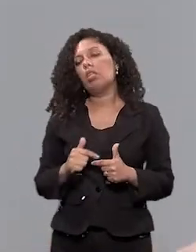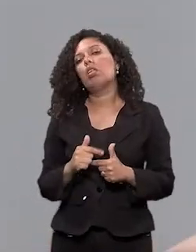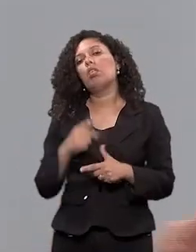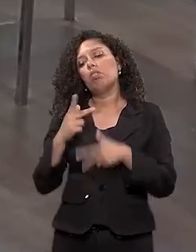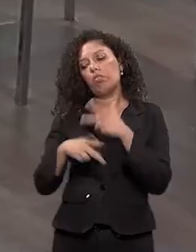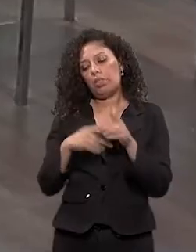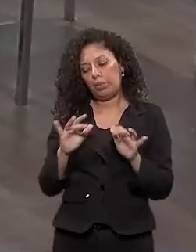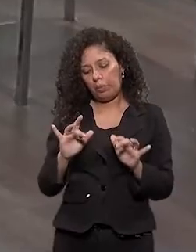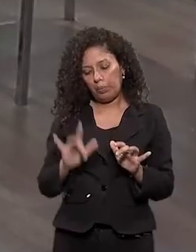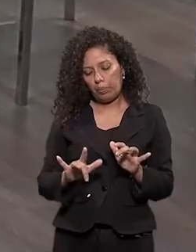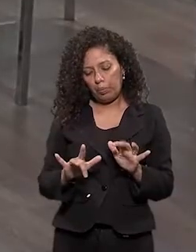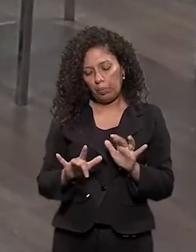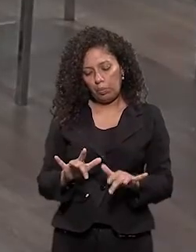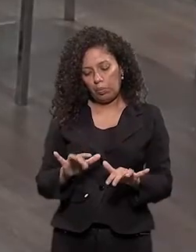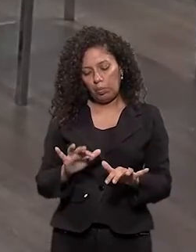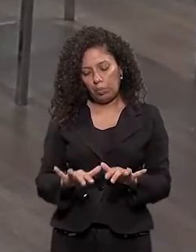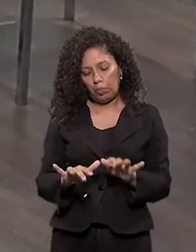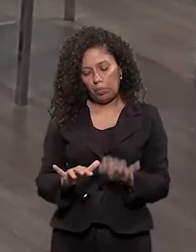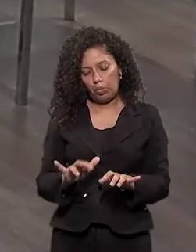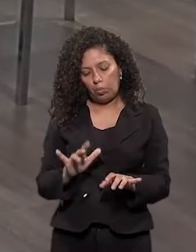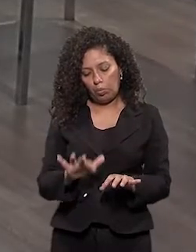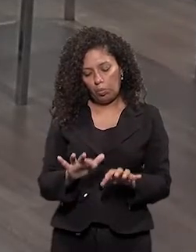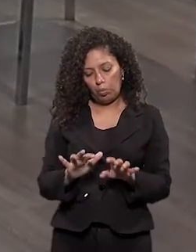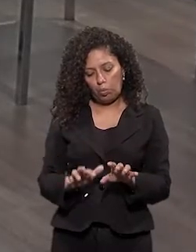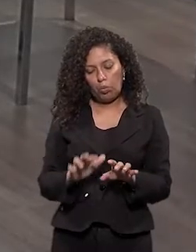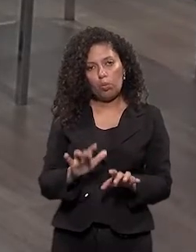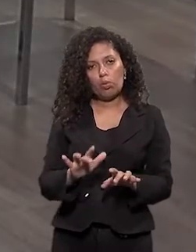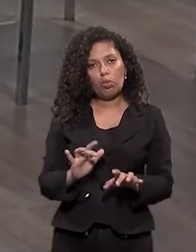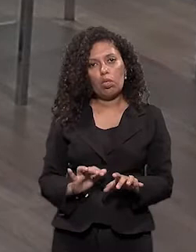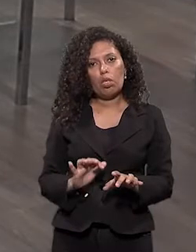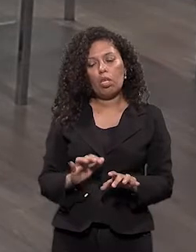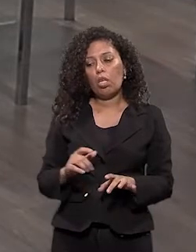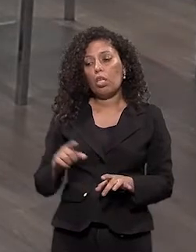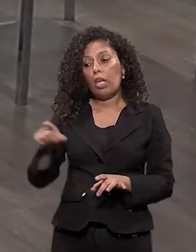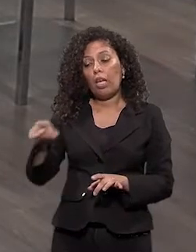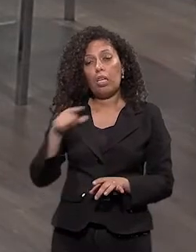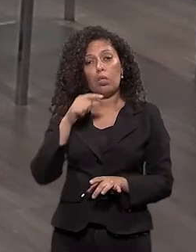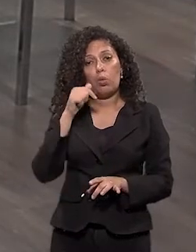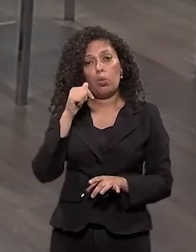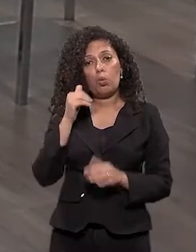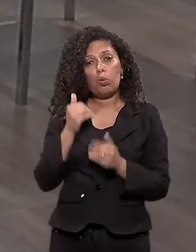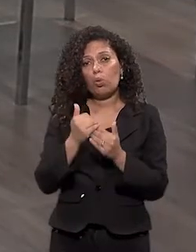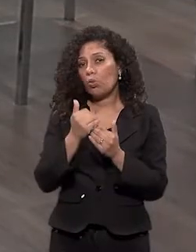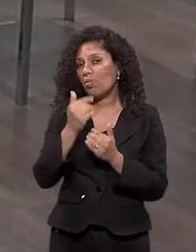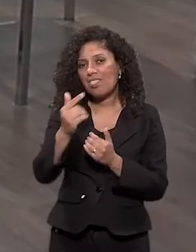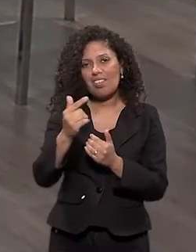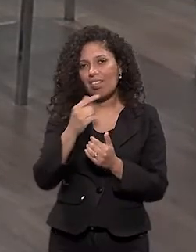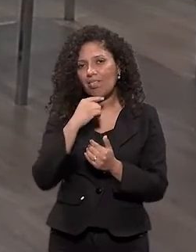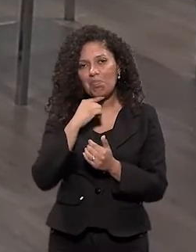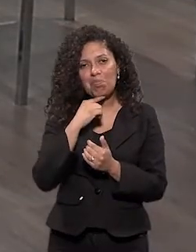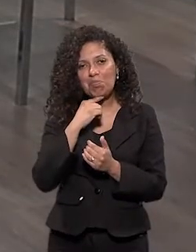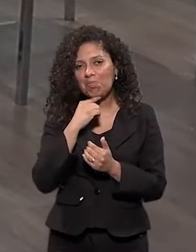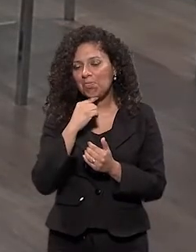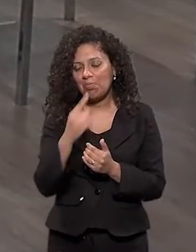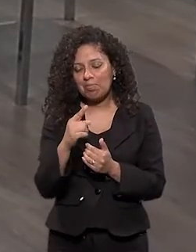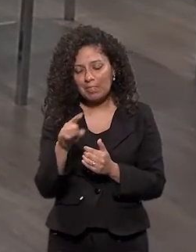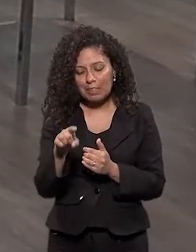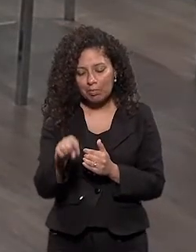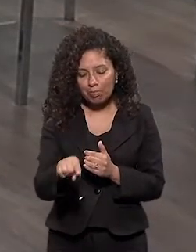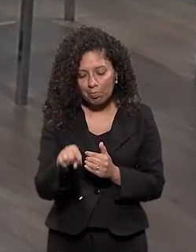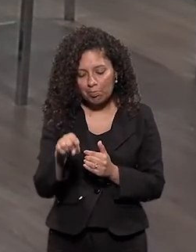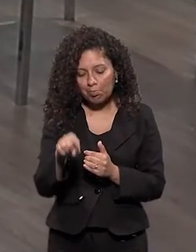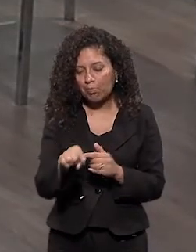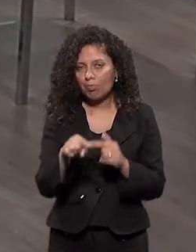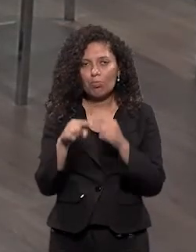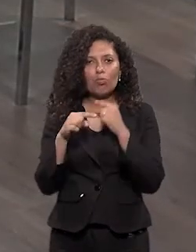Utilizando teclado, né? Instrumento de tecla No início ela não conseguia abrir o dedo Abrir a mão assim Então aí a gente